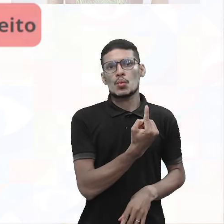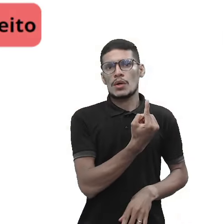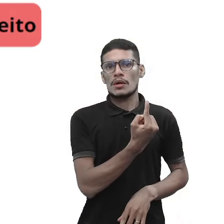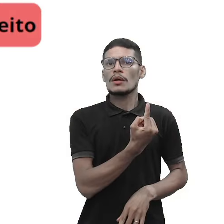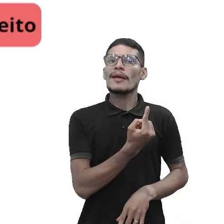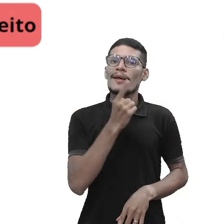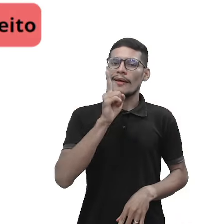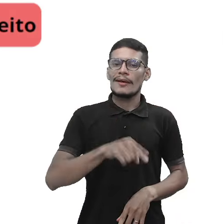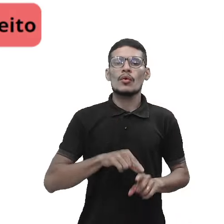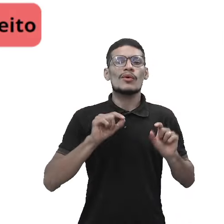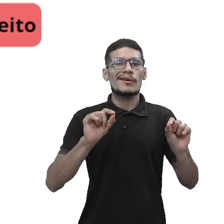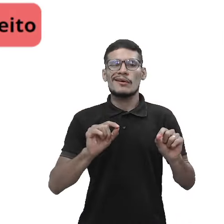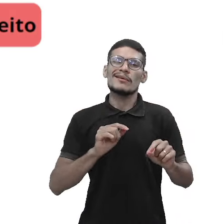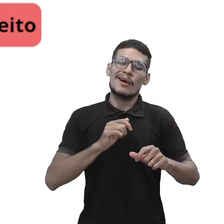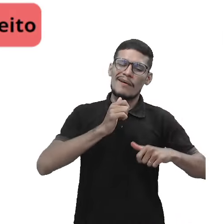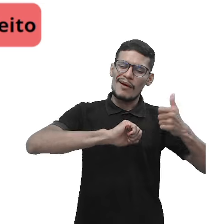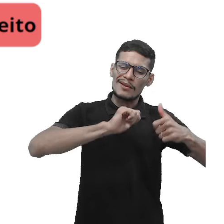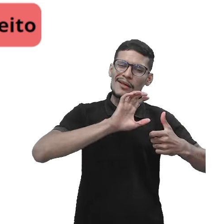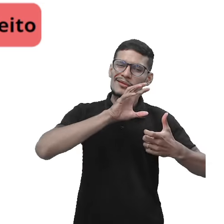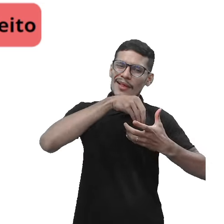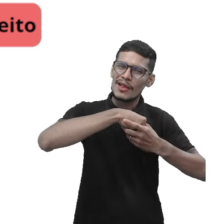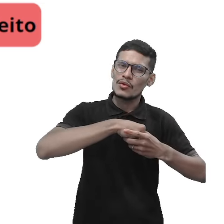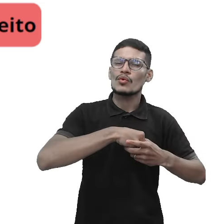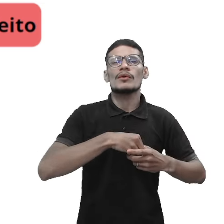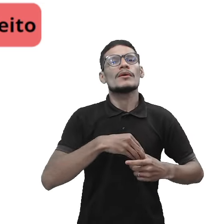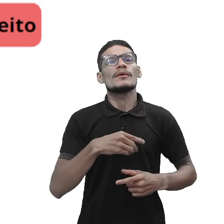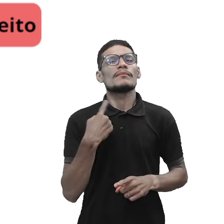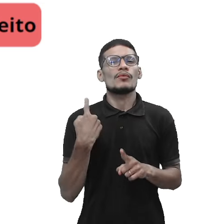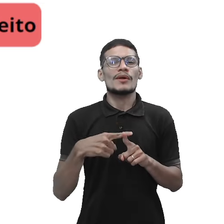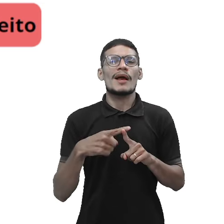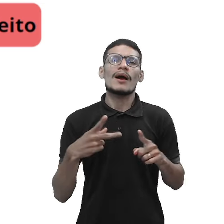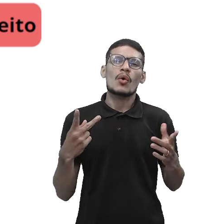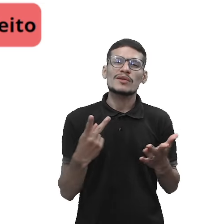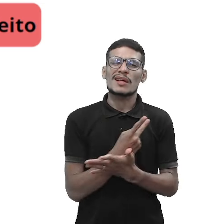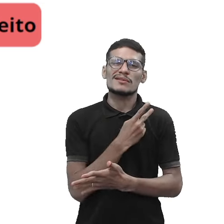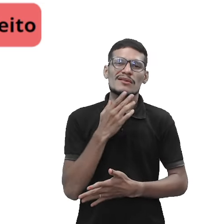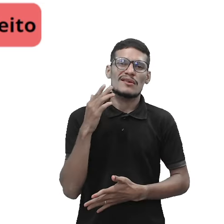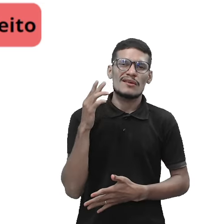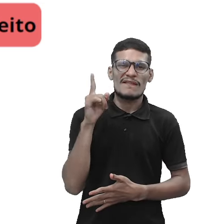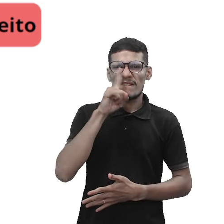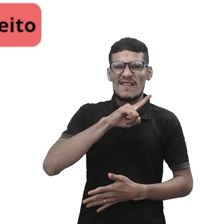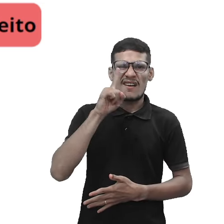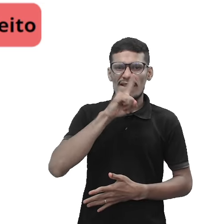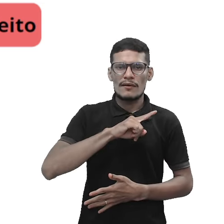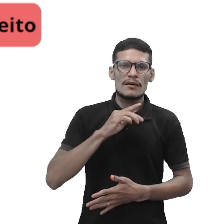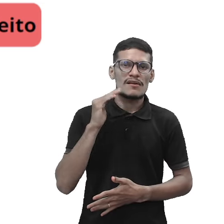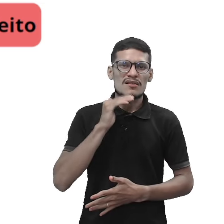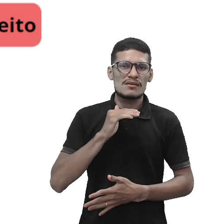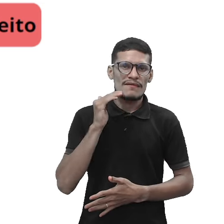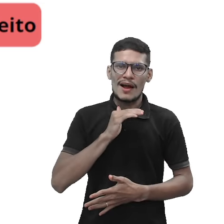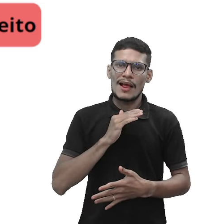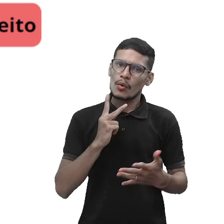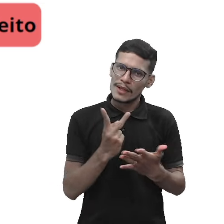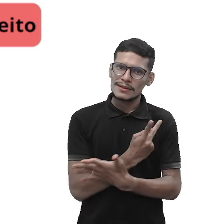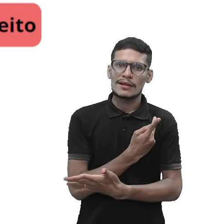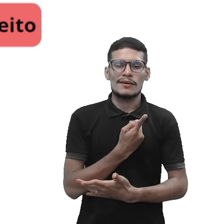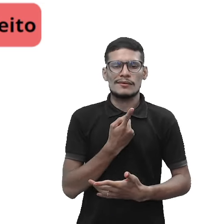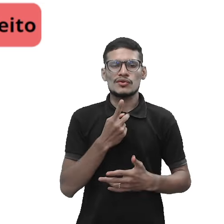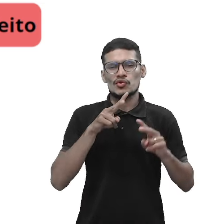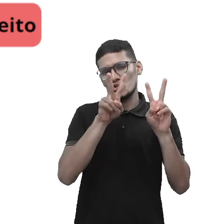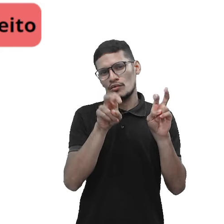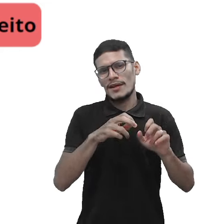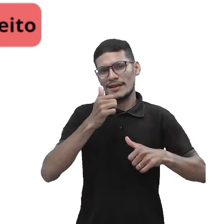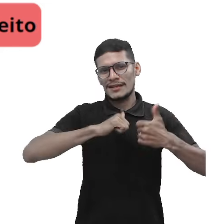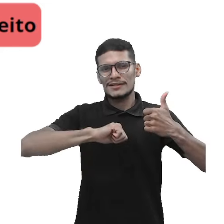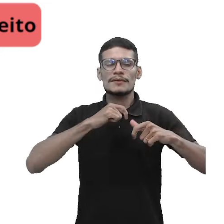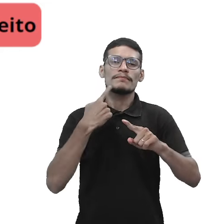questões que o pessoal avalia nela, que às vezes pode fazer com que ocorra uma falha, vamos dizer assim, nessa análise, porque eu considerei, vamos